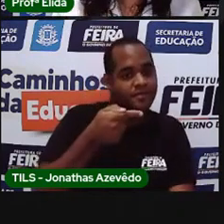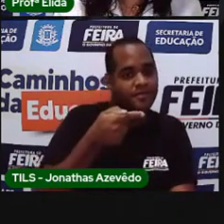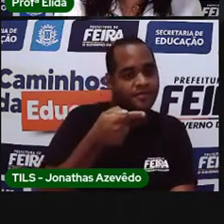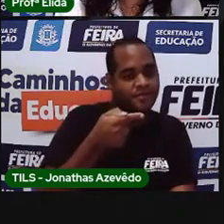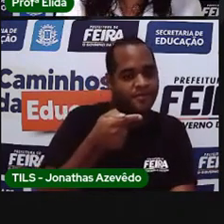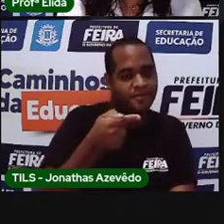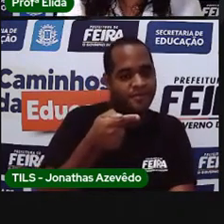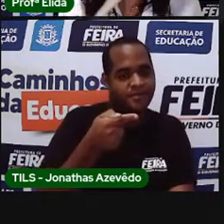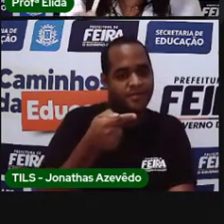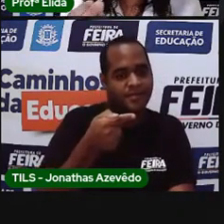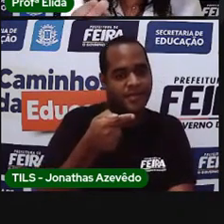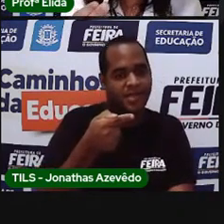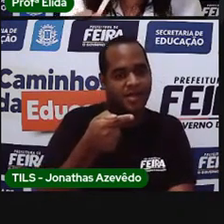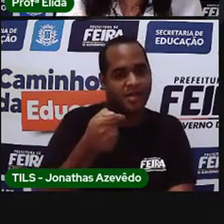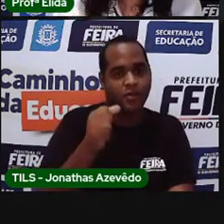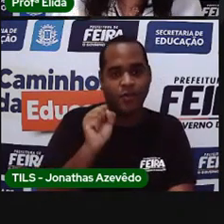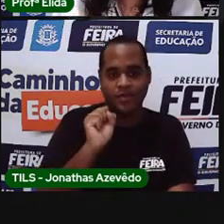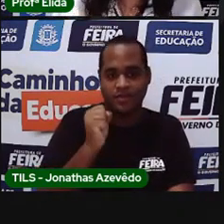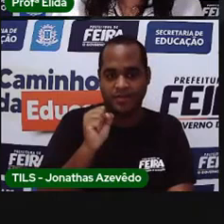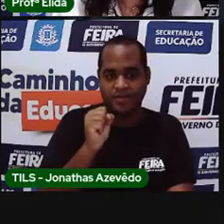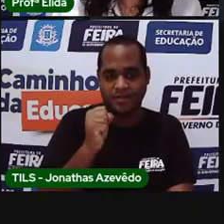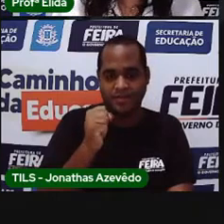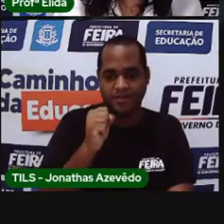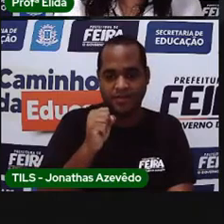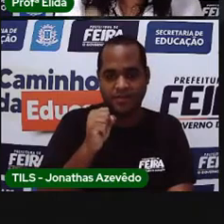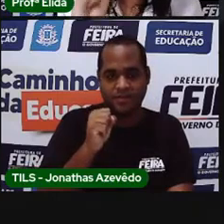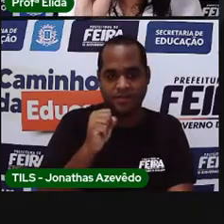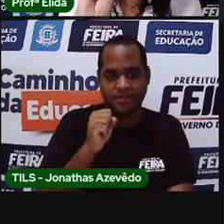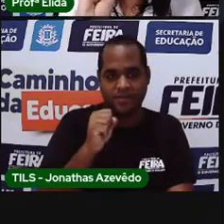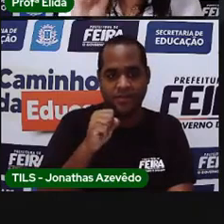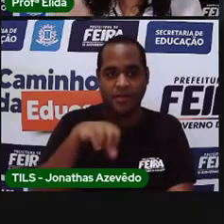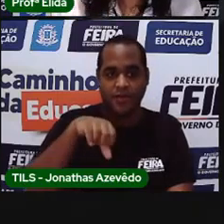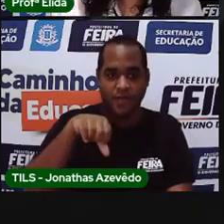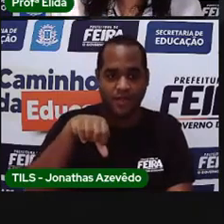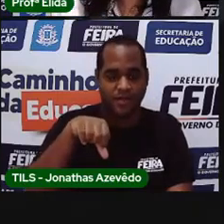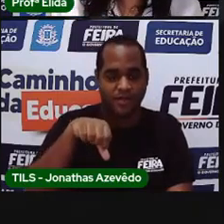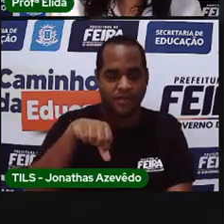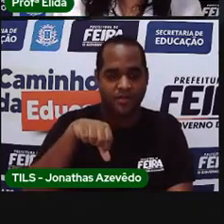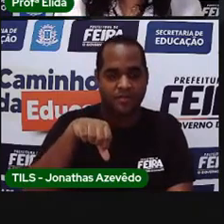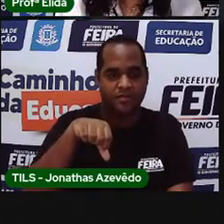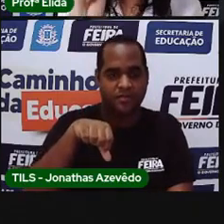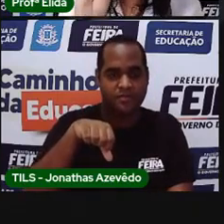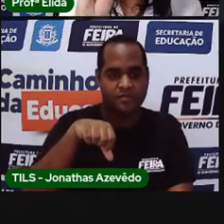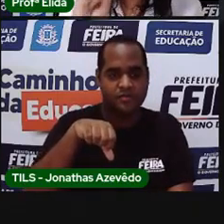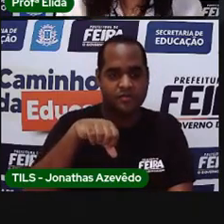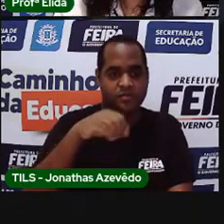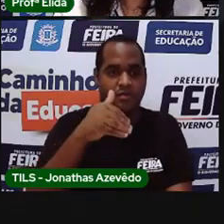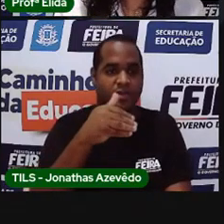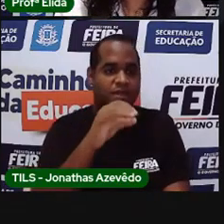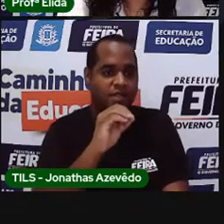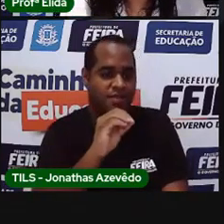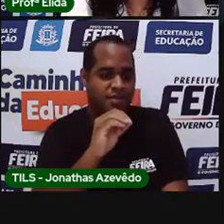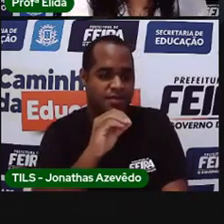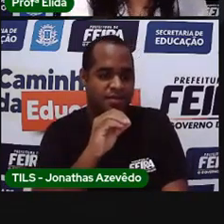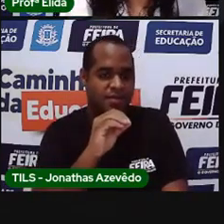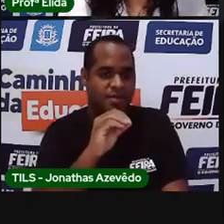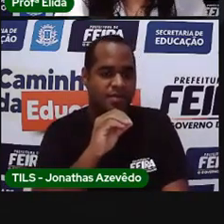7 8 9 E o 10